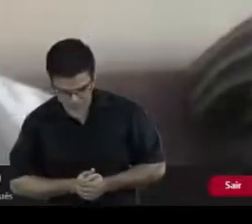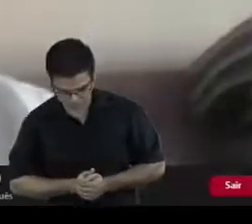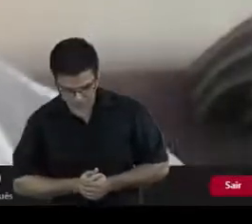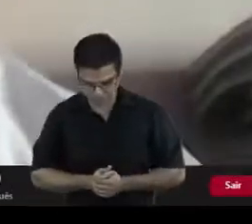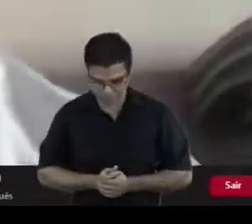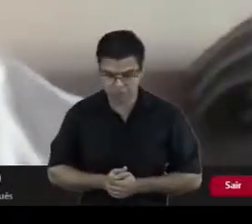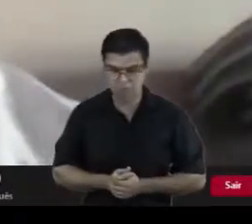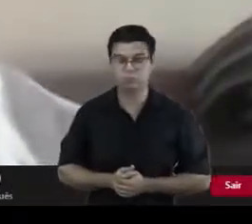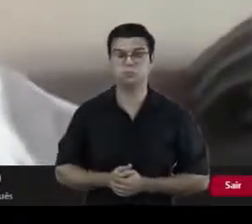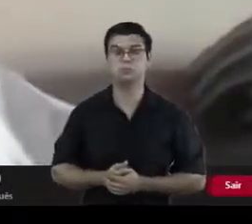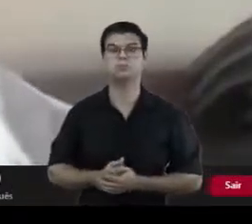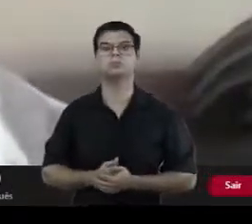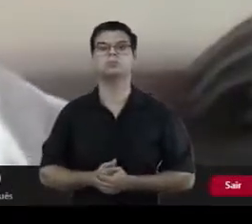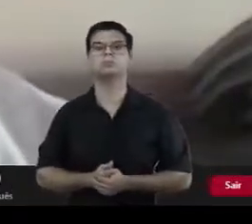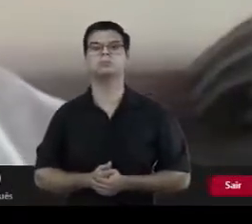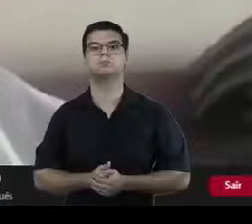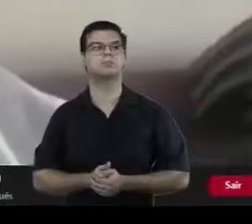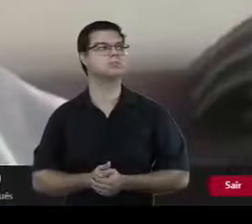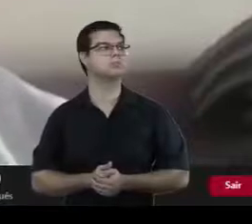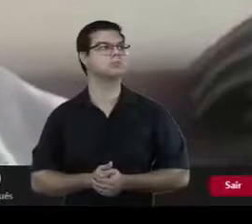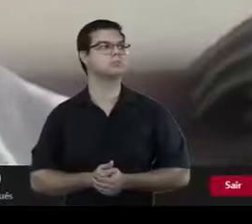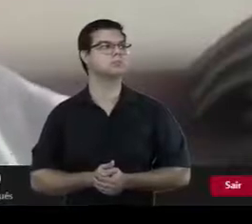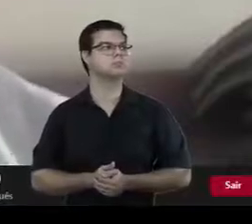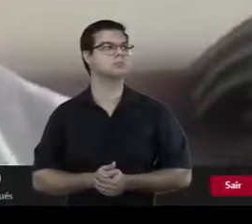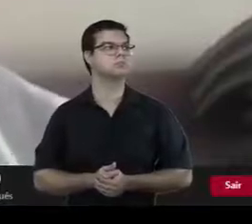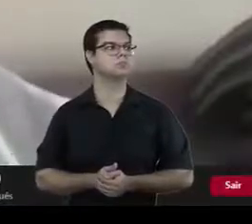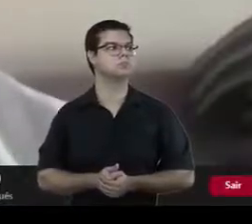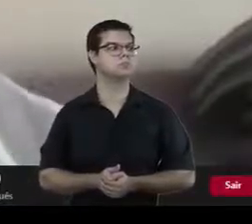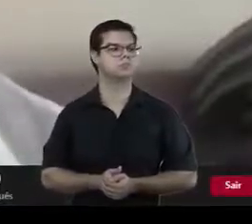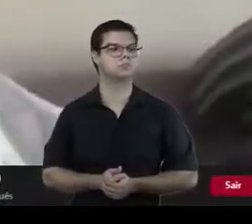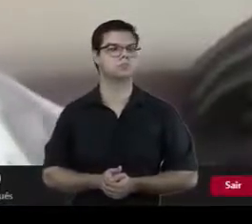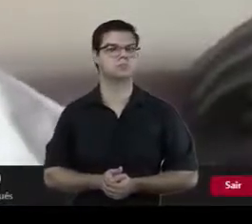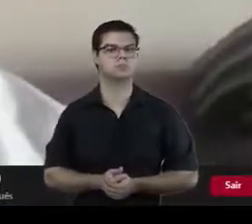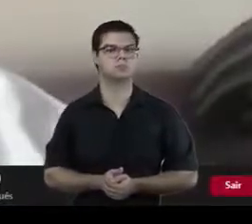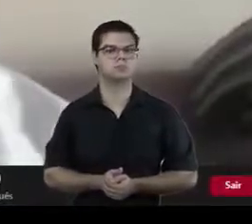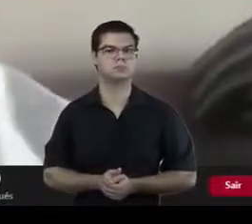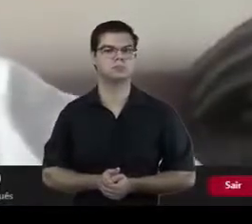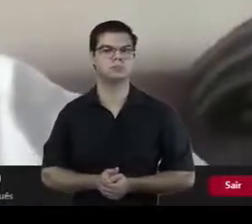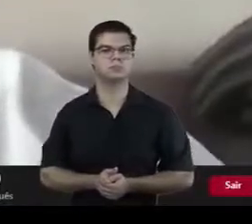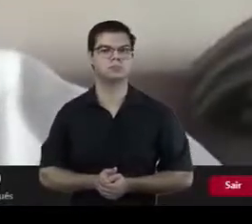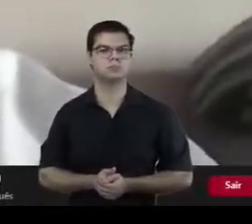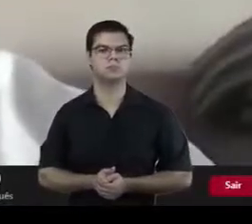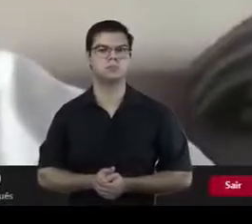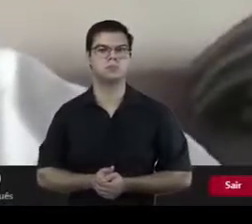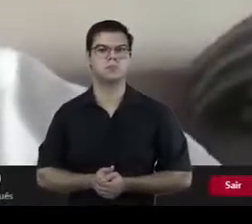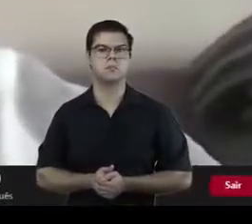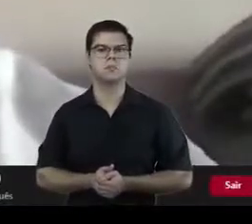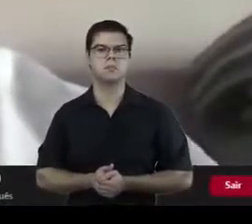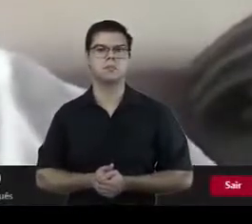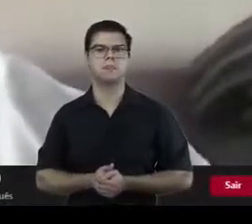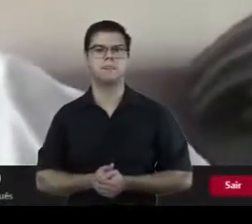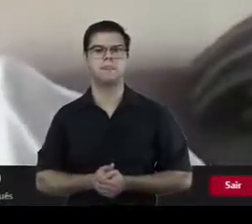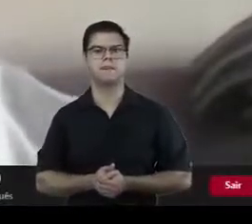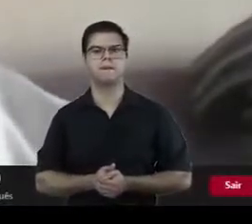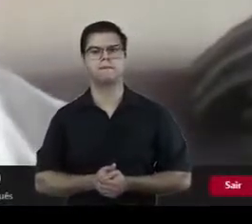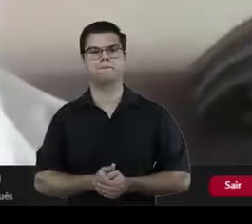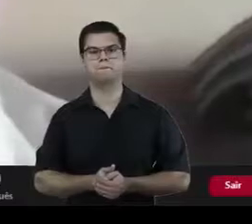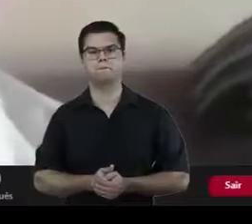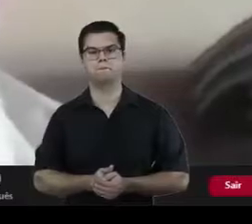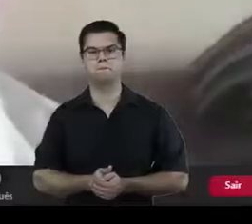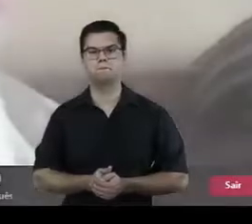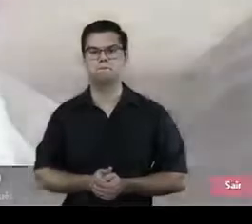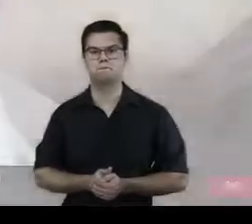dentro da ombra para que as comunicaciones sejam presentes.